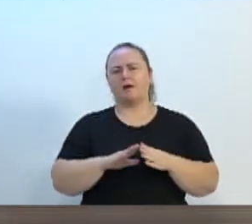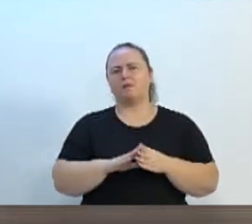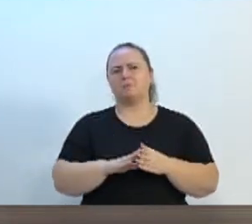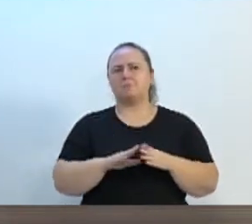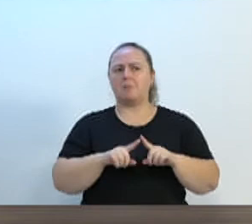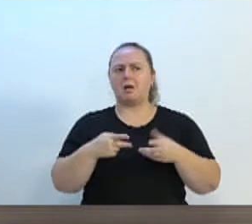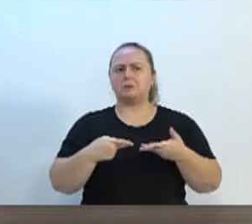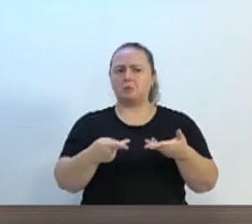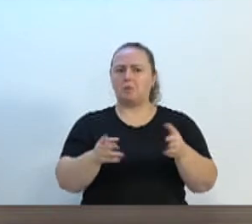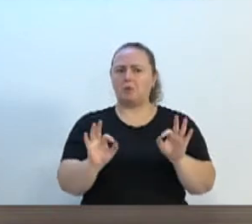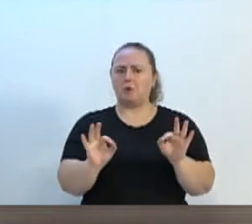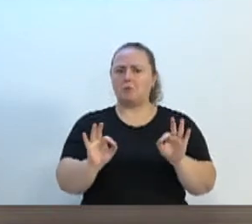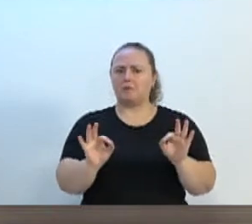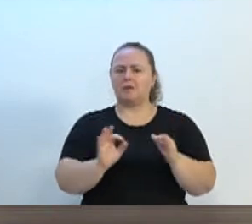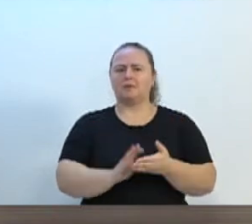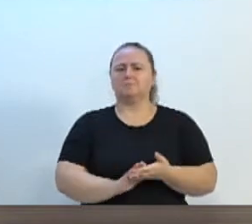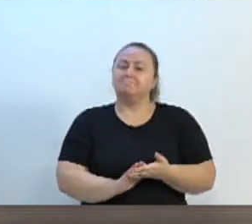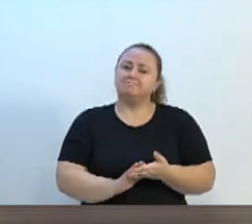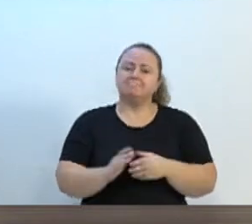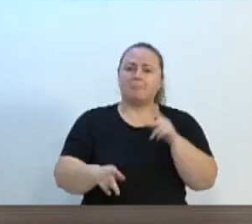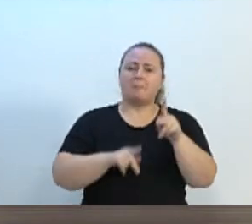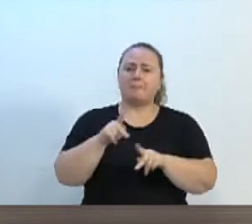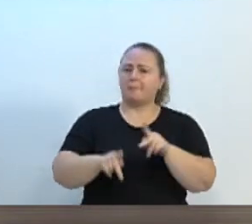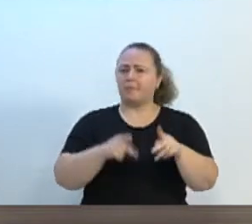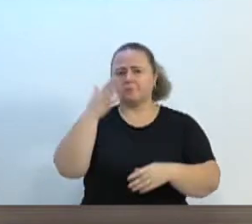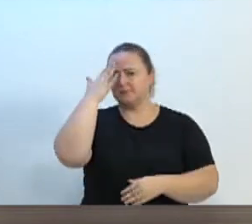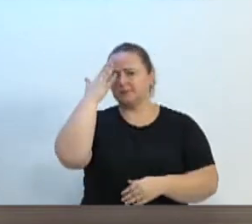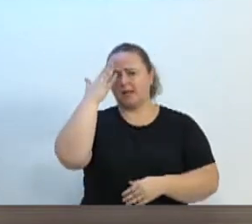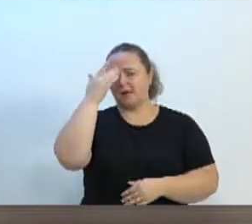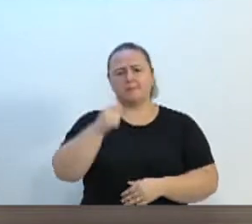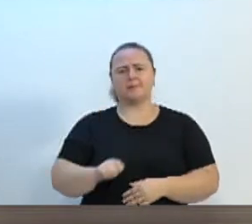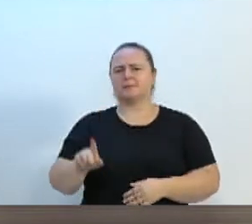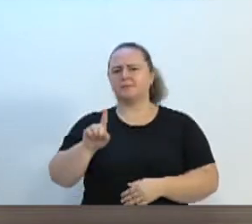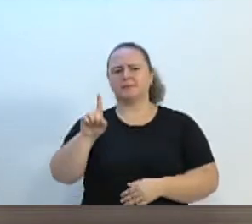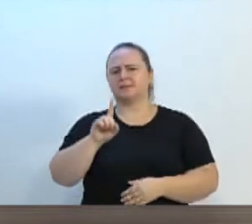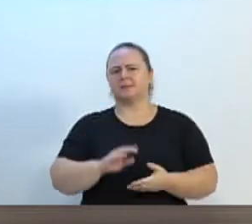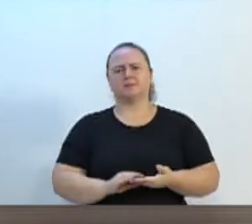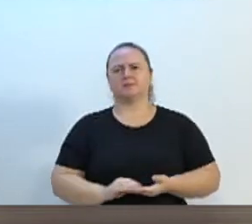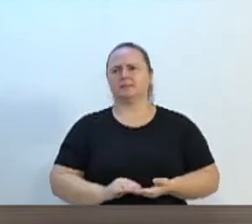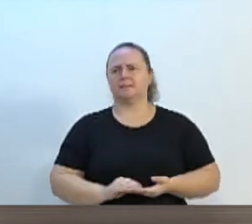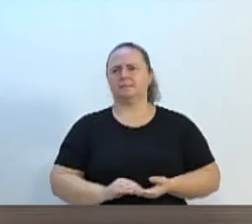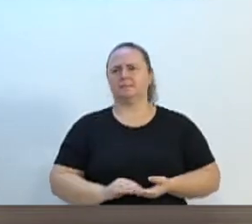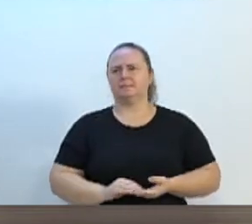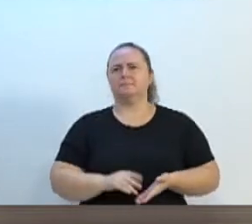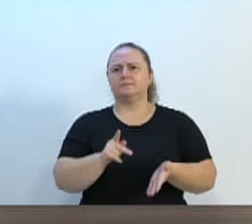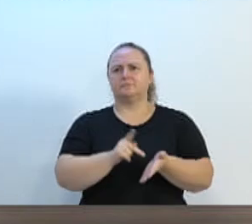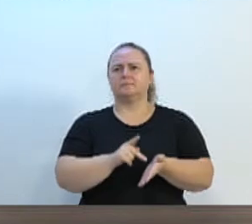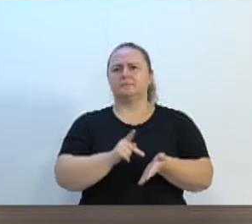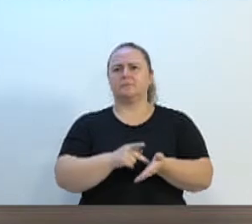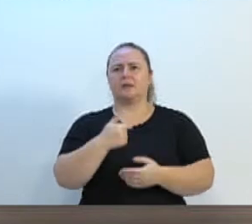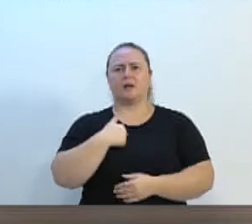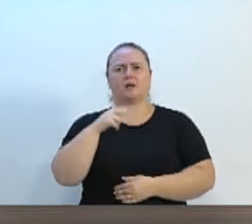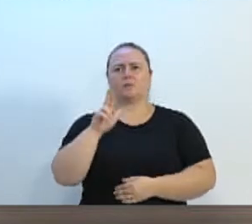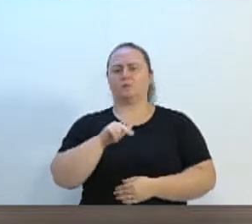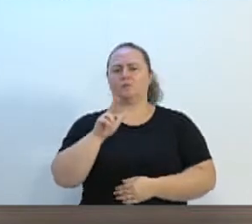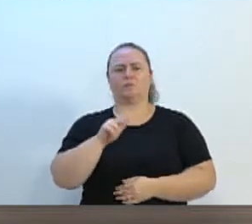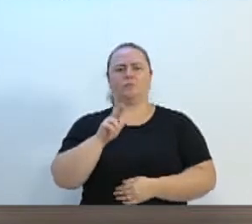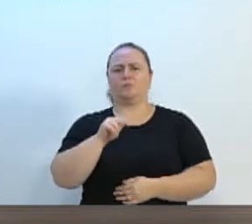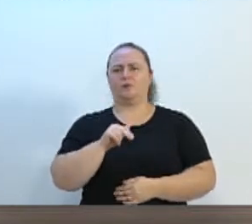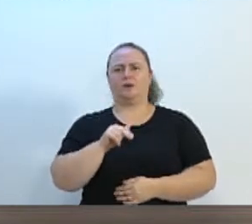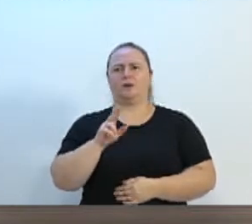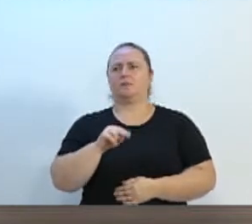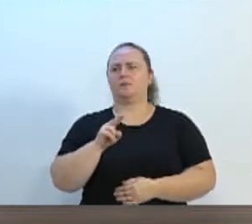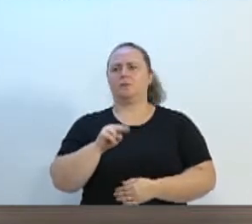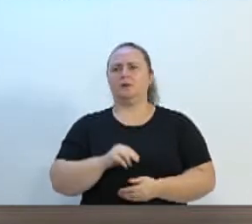e eu acho isso totalmente desnecessário. E com toda sinceridade, colegas, eu não faria isso com um colega vereador. Eu acho que os colegas que participam